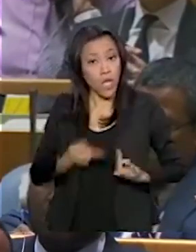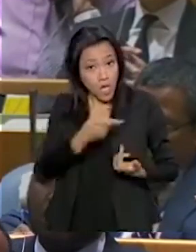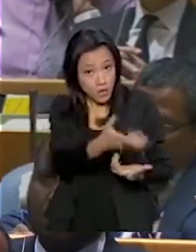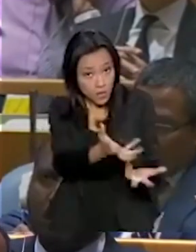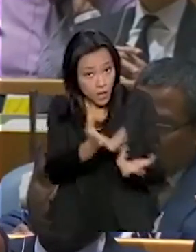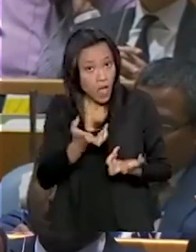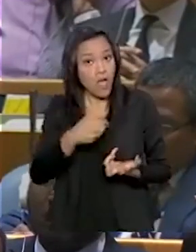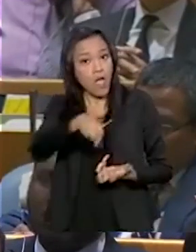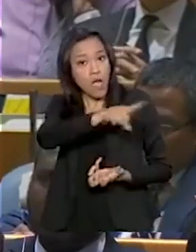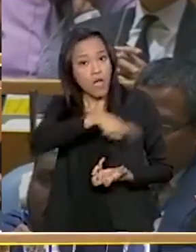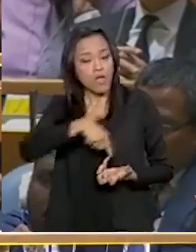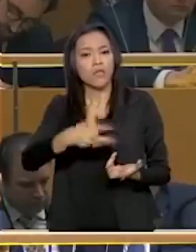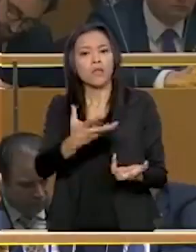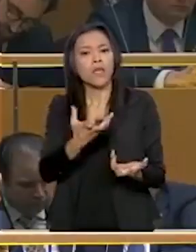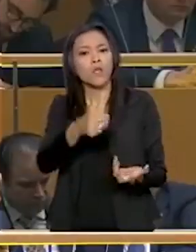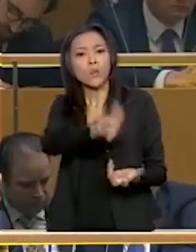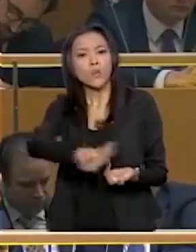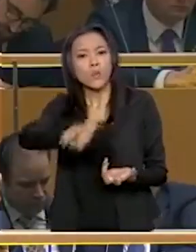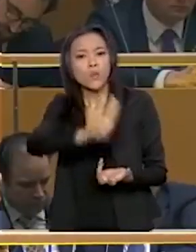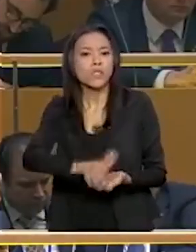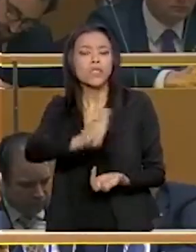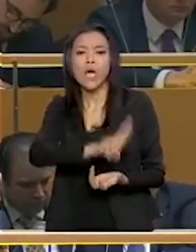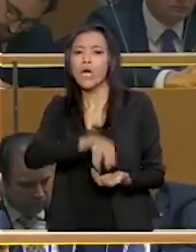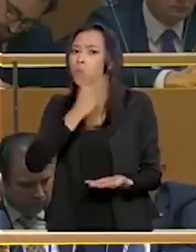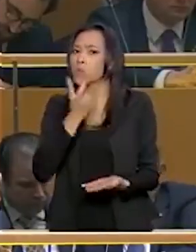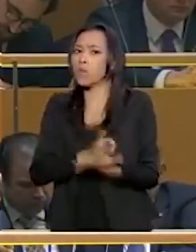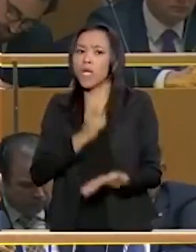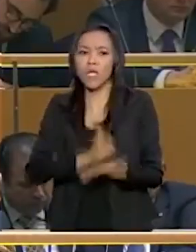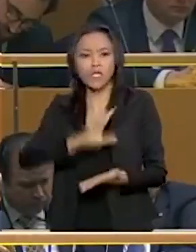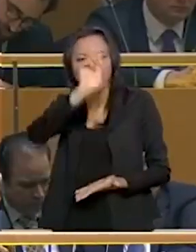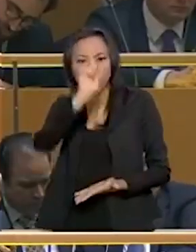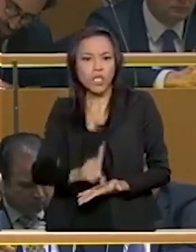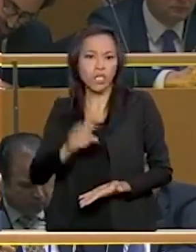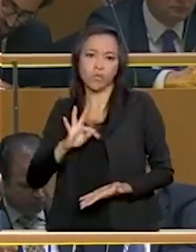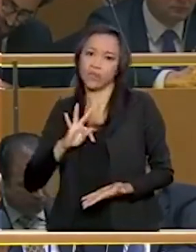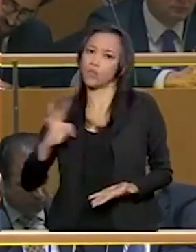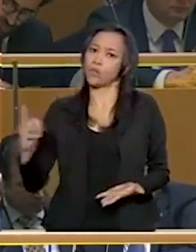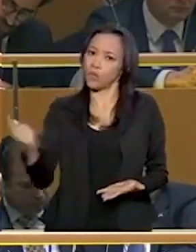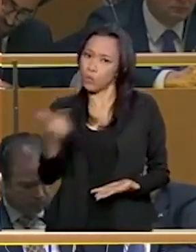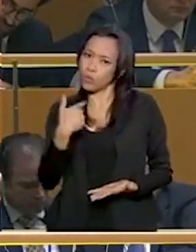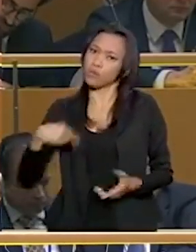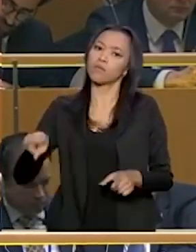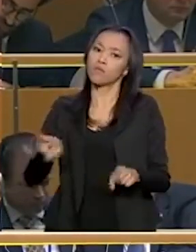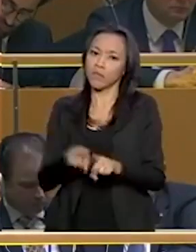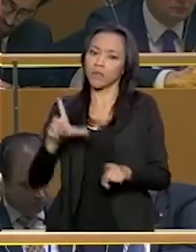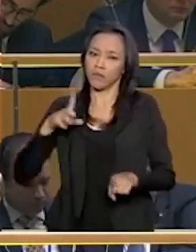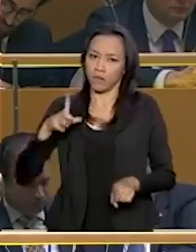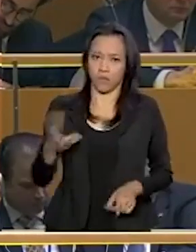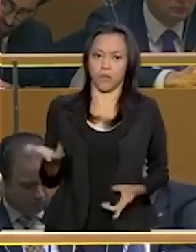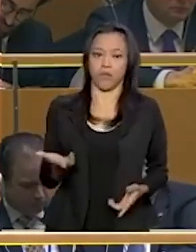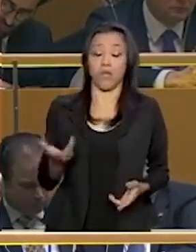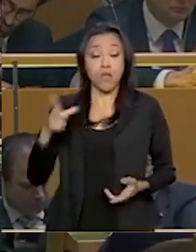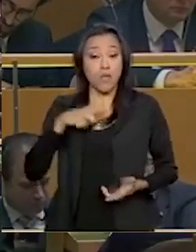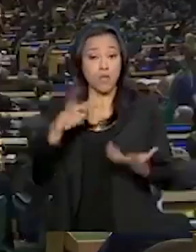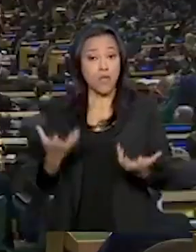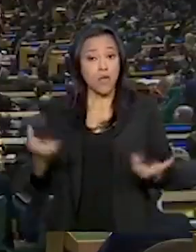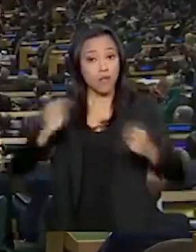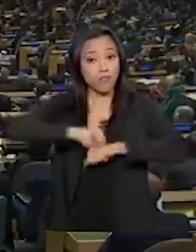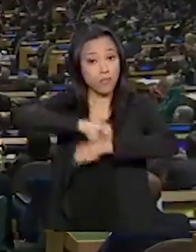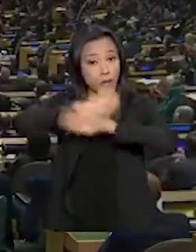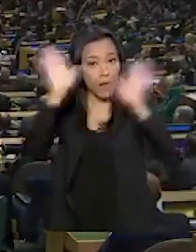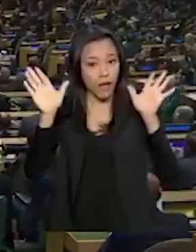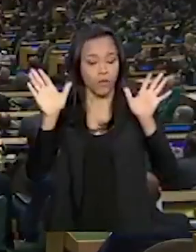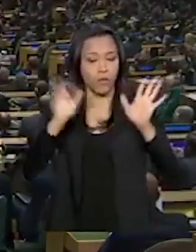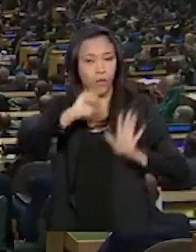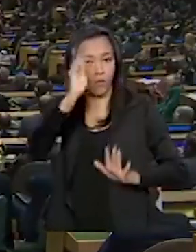merecem usufruir dos mesmos direitos de que todos nós. Quero deixar claro, o Brasil